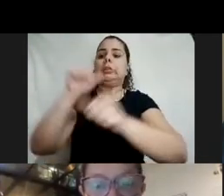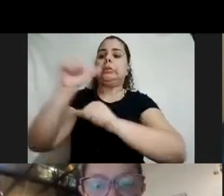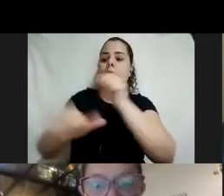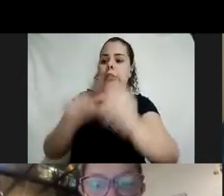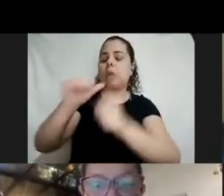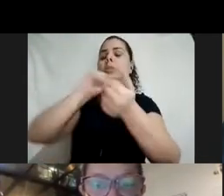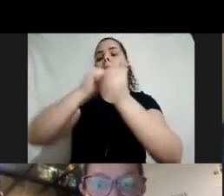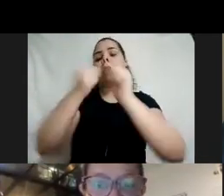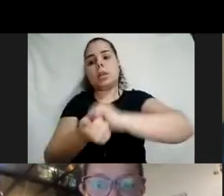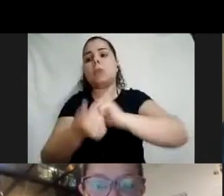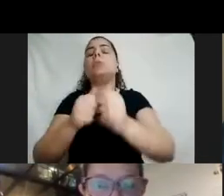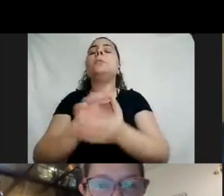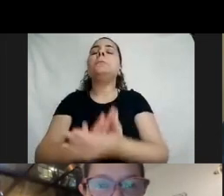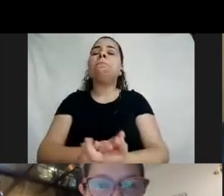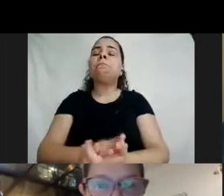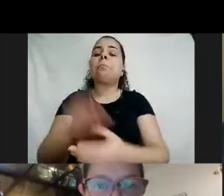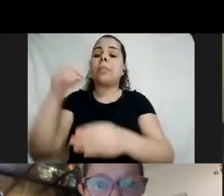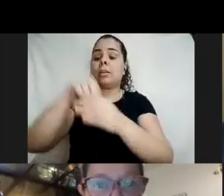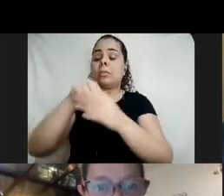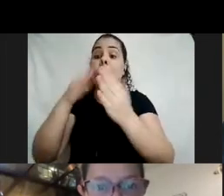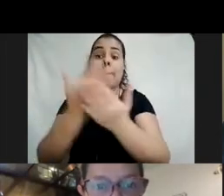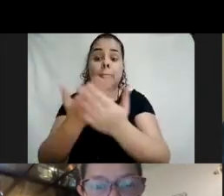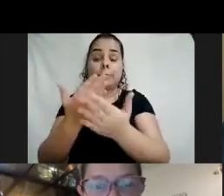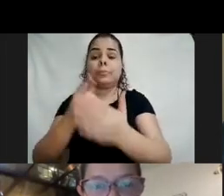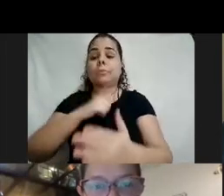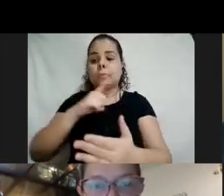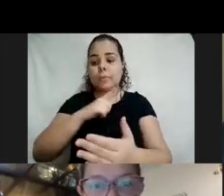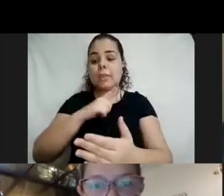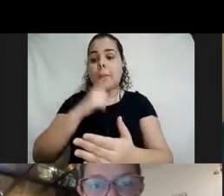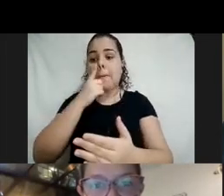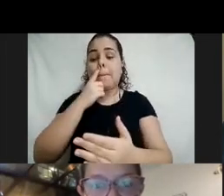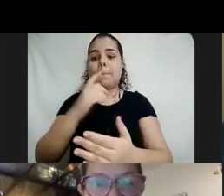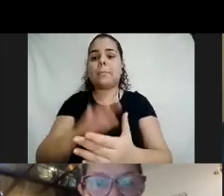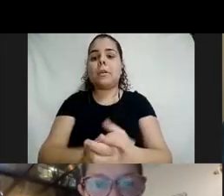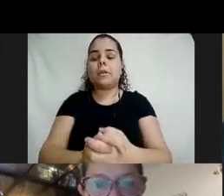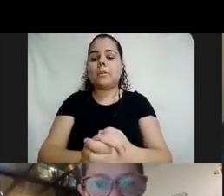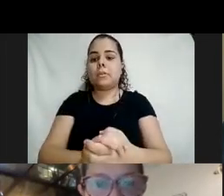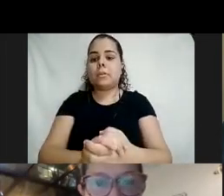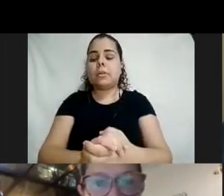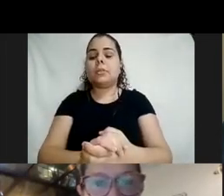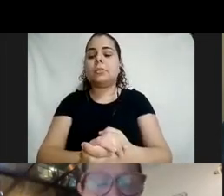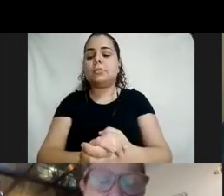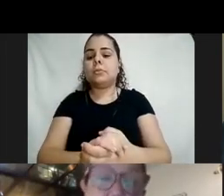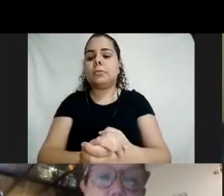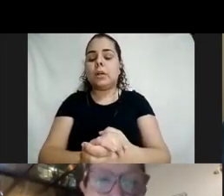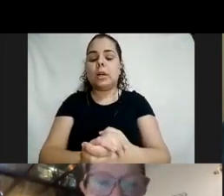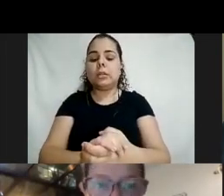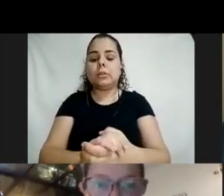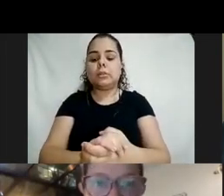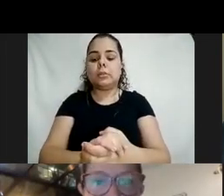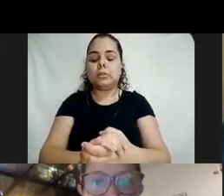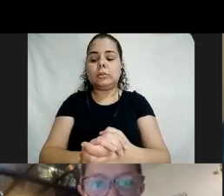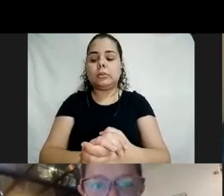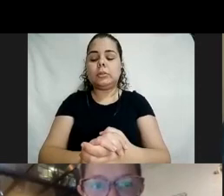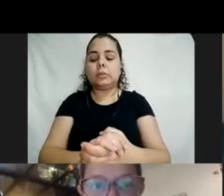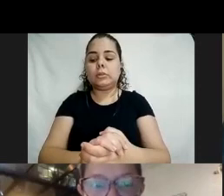adaptações. dentro das escolas existe um programa que ele precisa ser bem estabelecido logo no final do ano, na